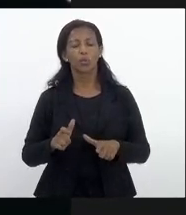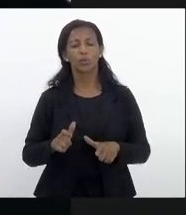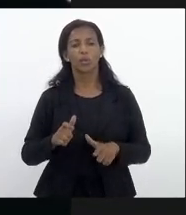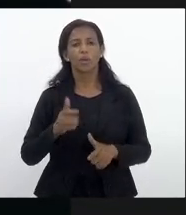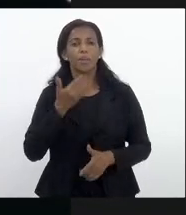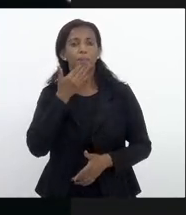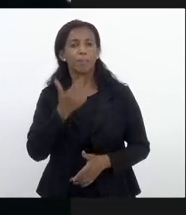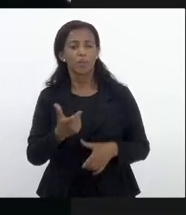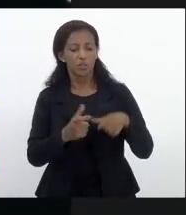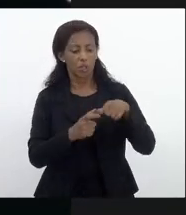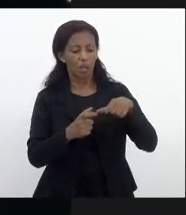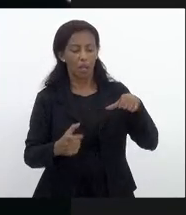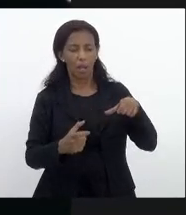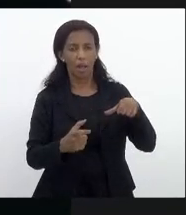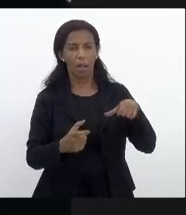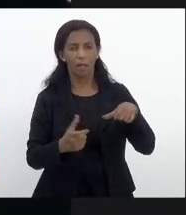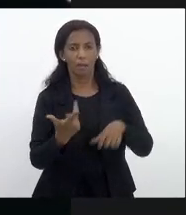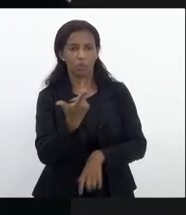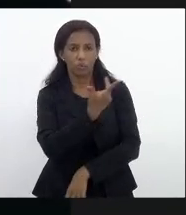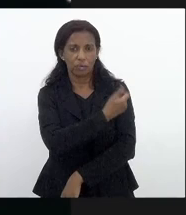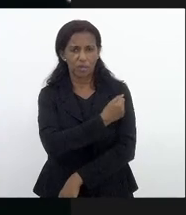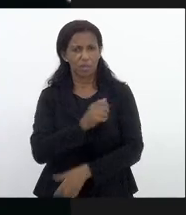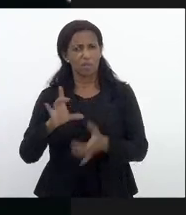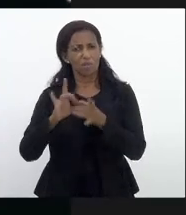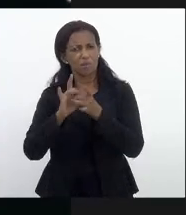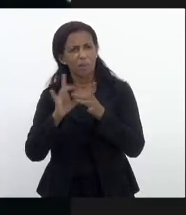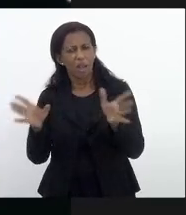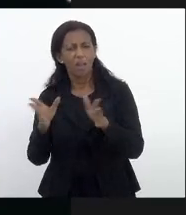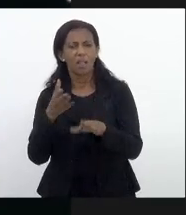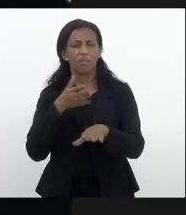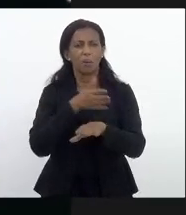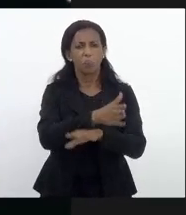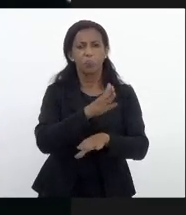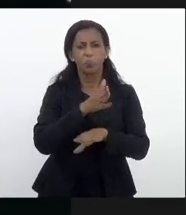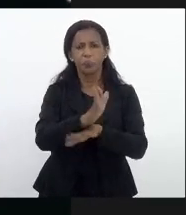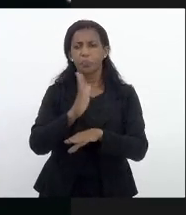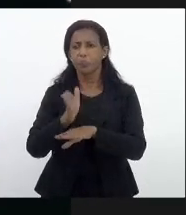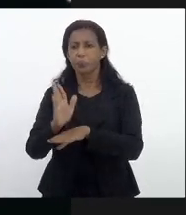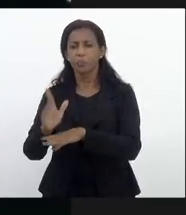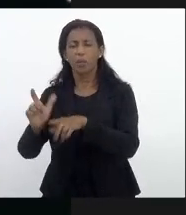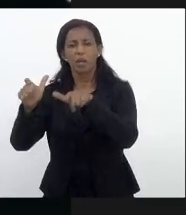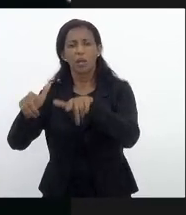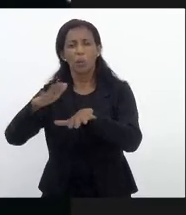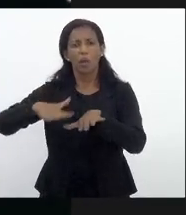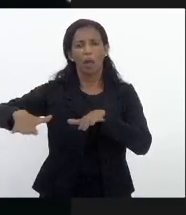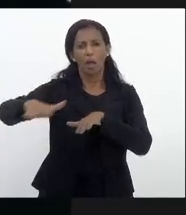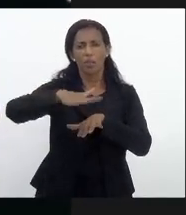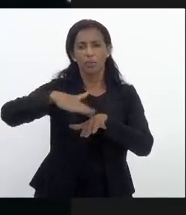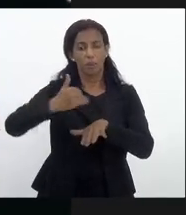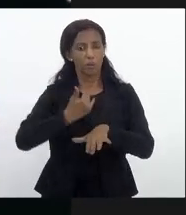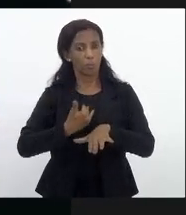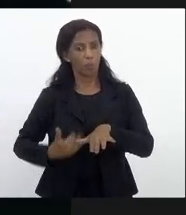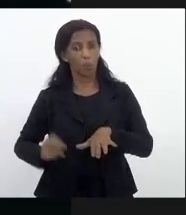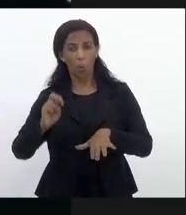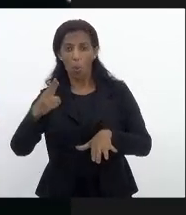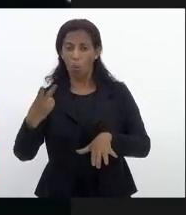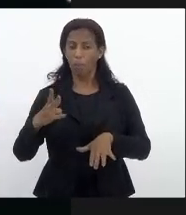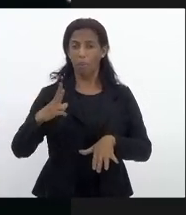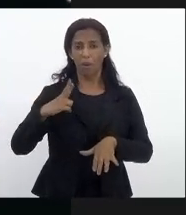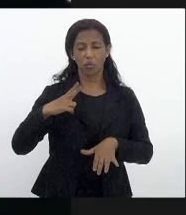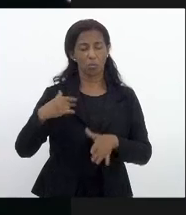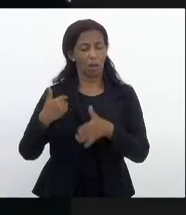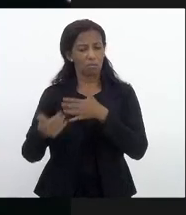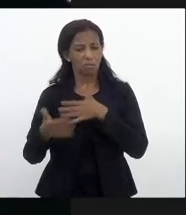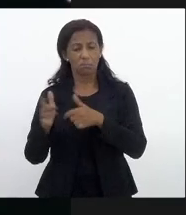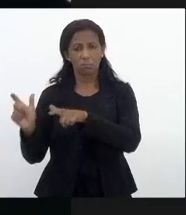sanitário fica garantido o livre acesso ingresso atendimento e permanência em locais espaços ou eventos públicos ou privados de qualquer